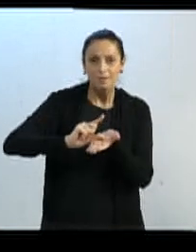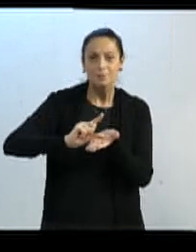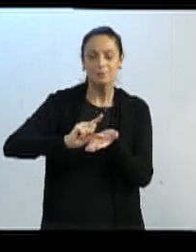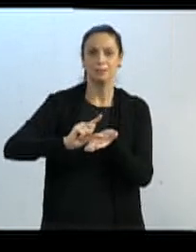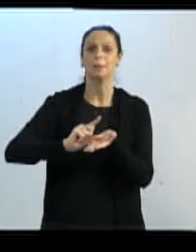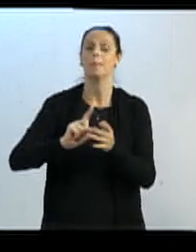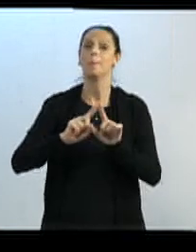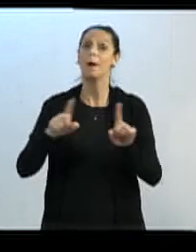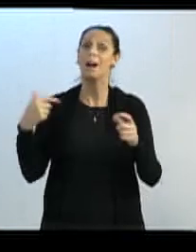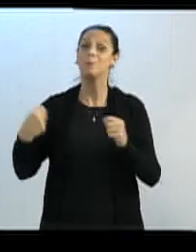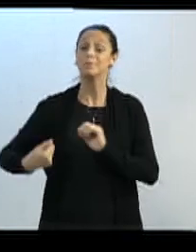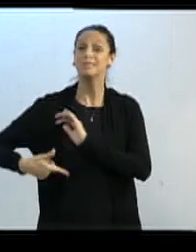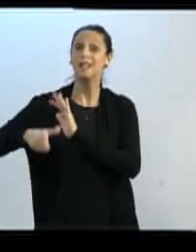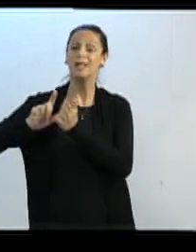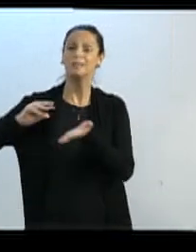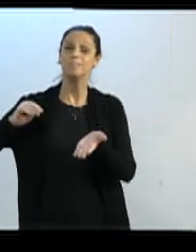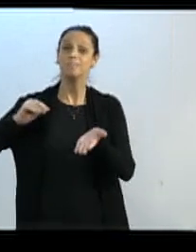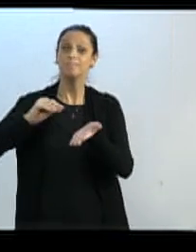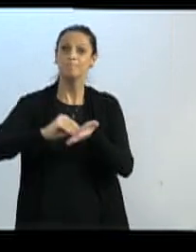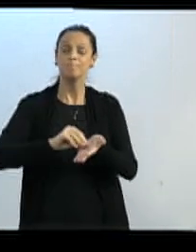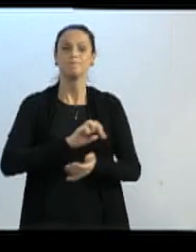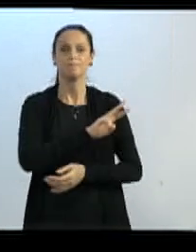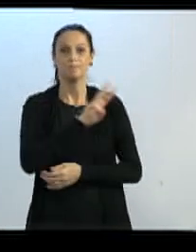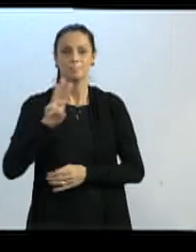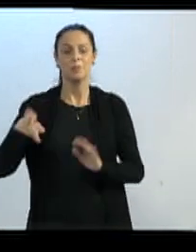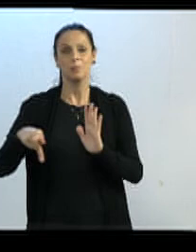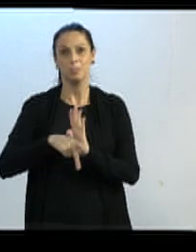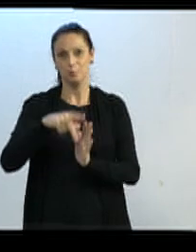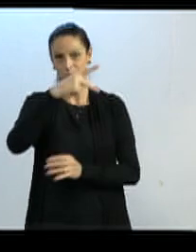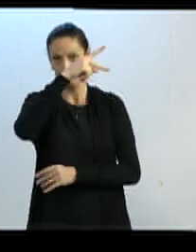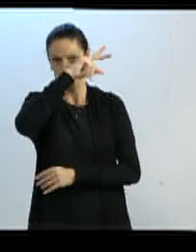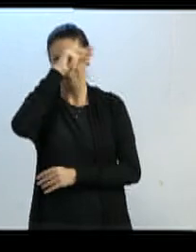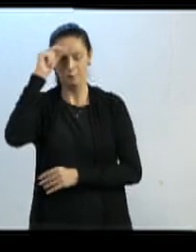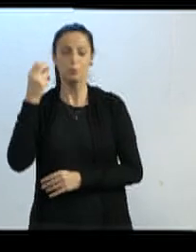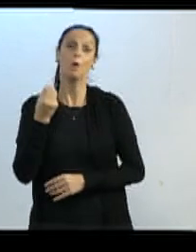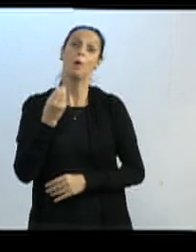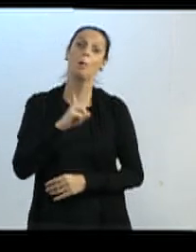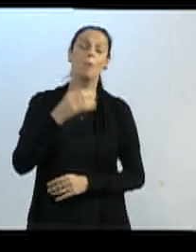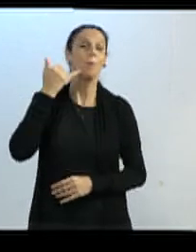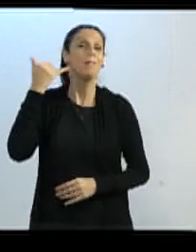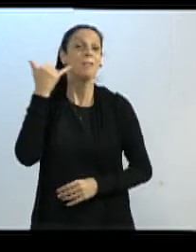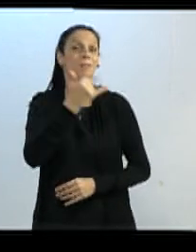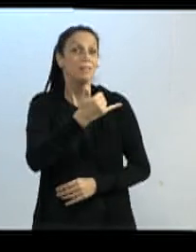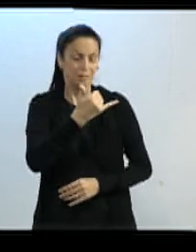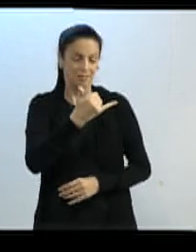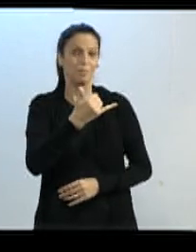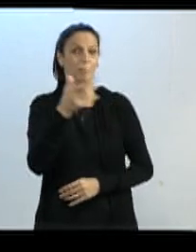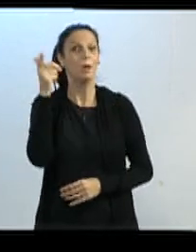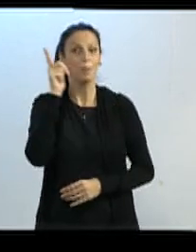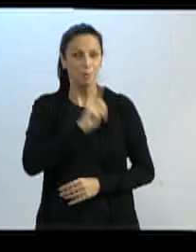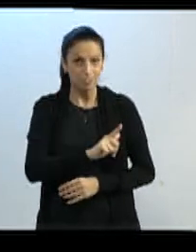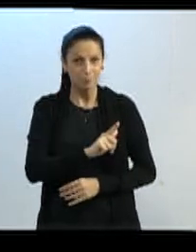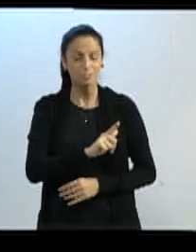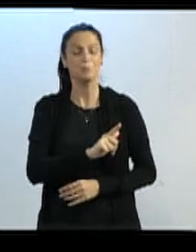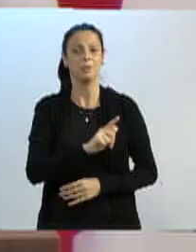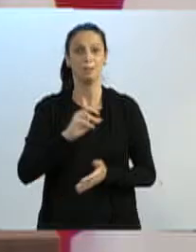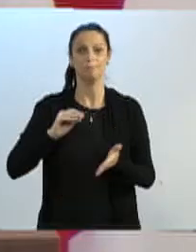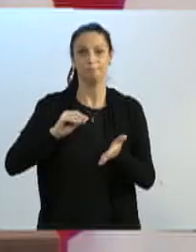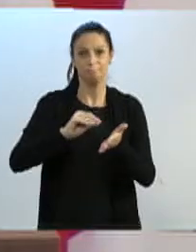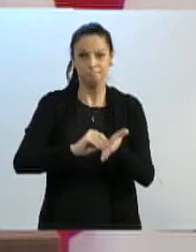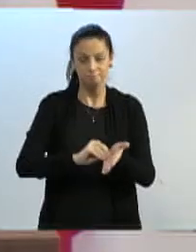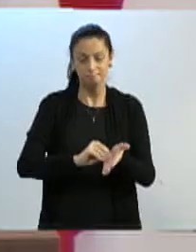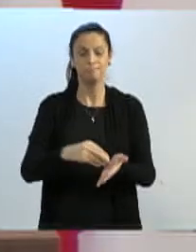agendamento através do site da prefeitura ou ligar para a unidade de saúde mais próxima, aquela que você pertence, para fazer o